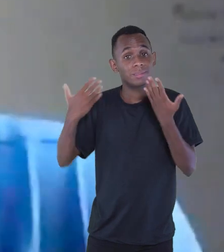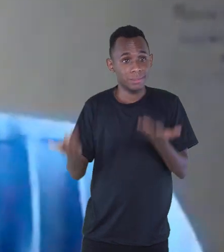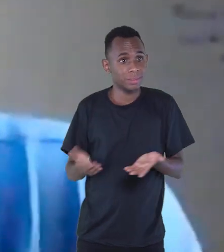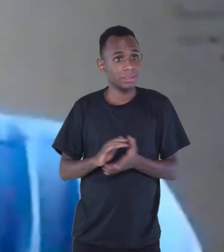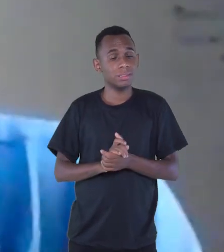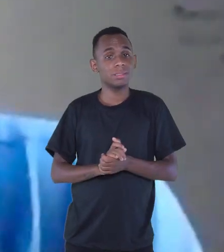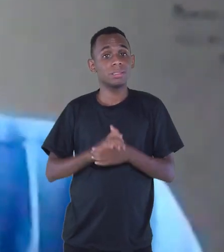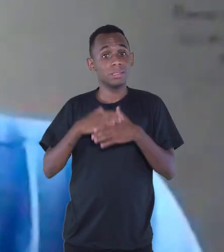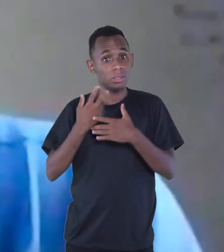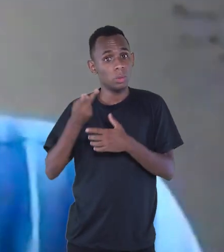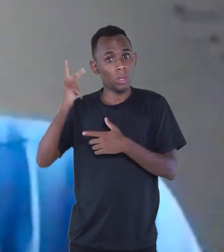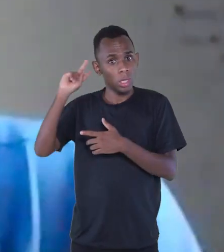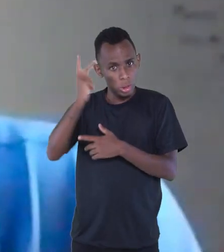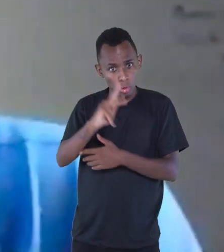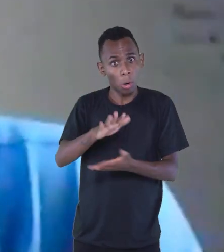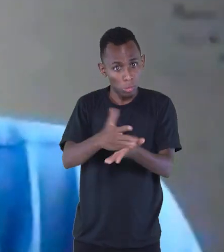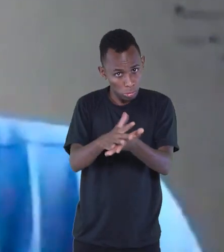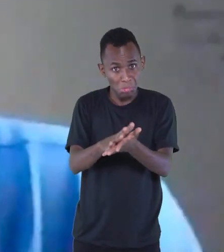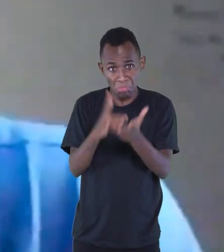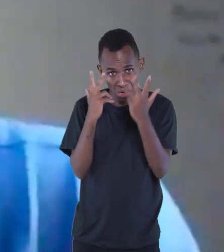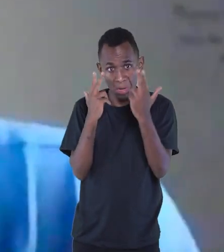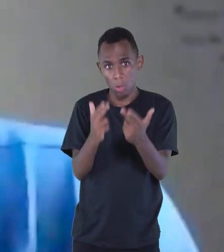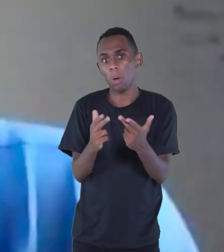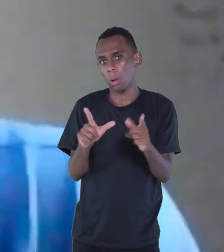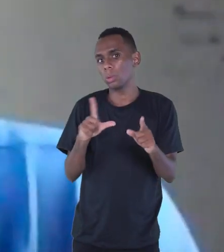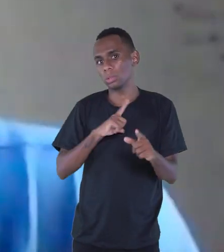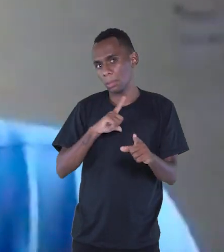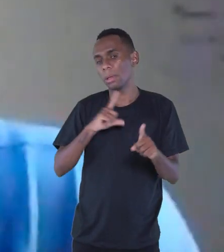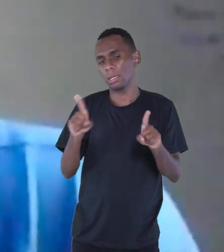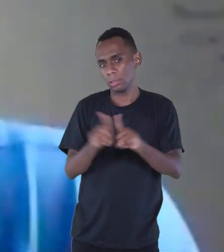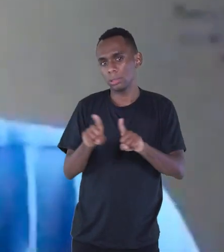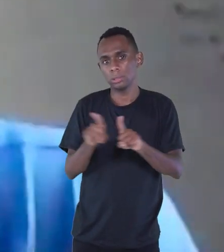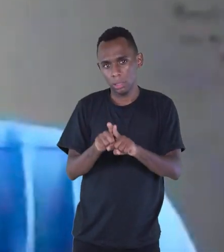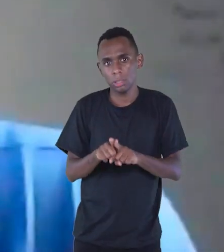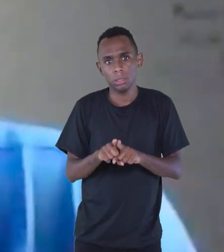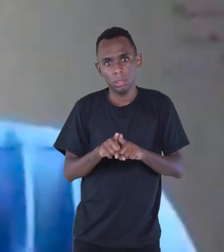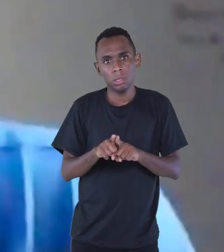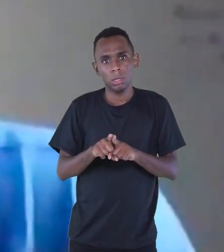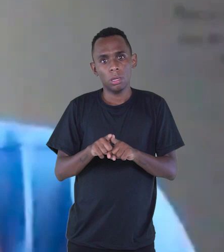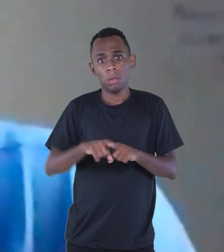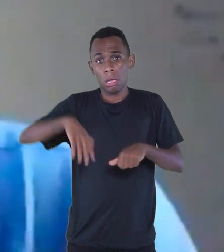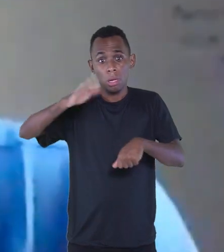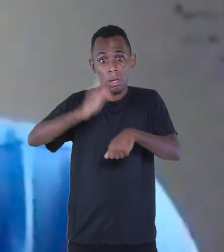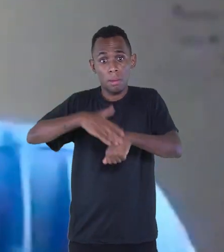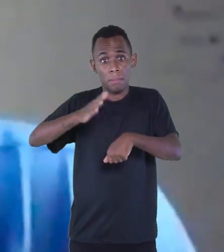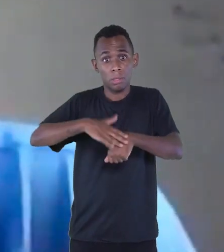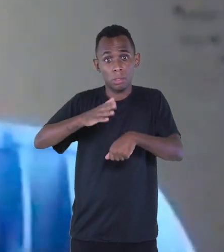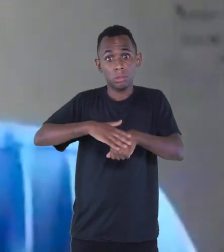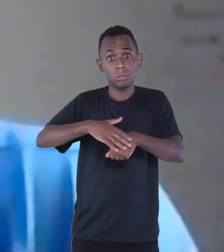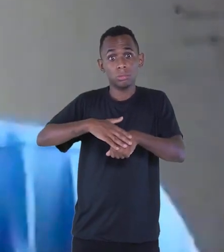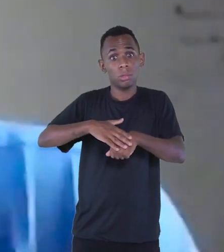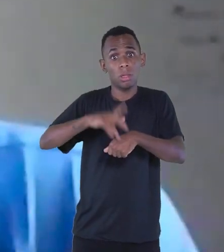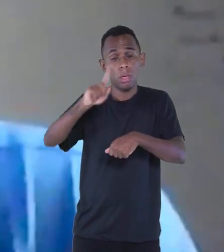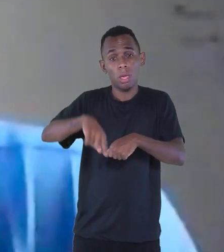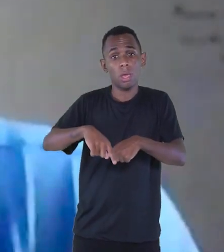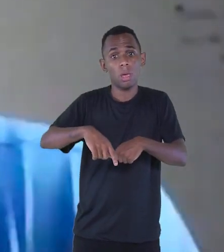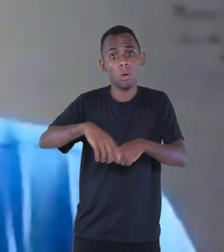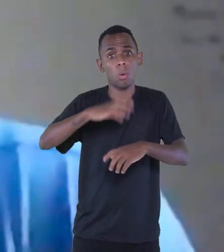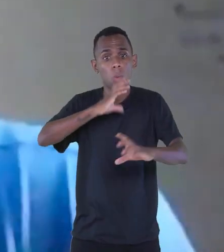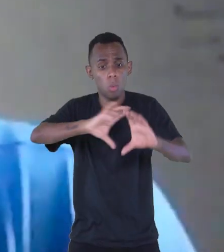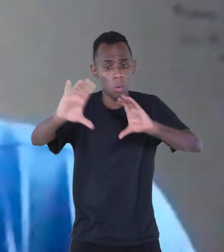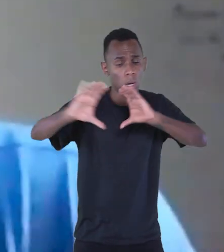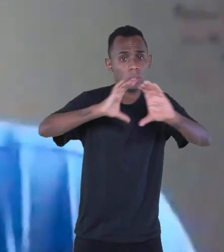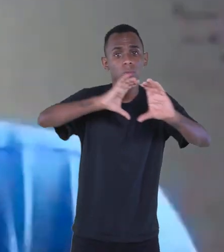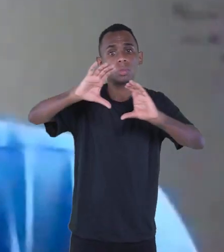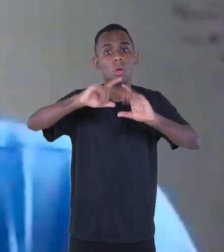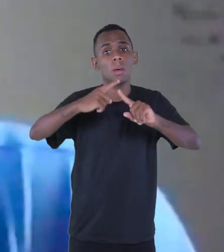a história do samba também tem isso, quem ficava com os direitos autorais às vezes era o cantor e o sambista